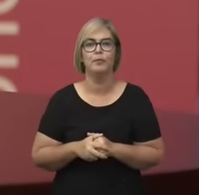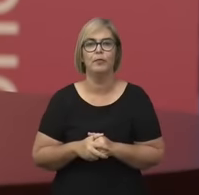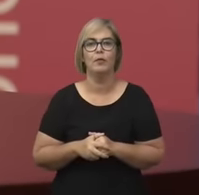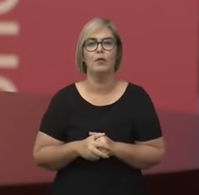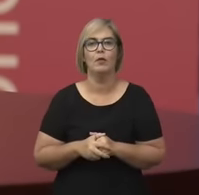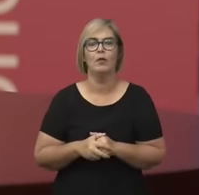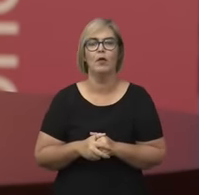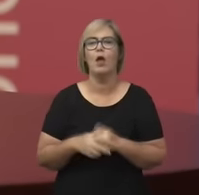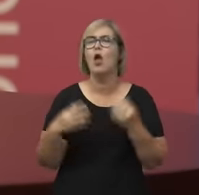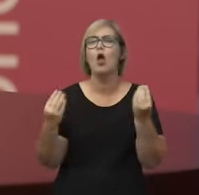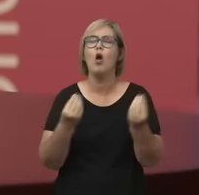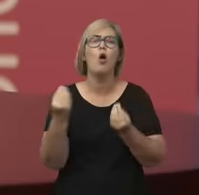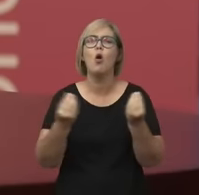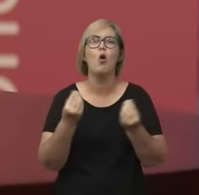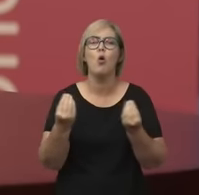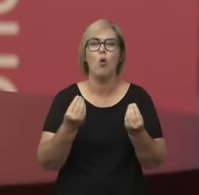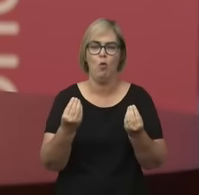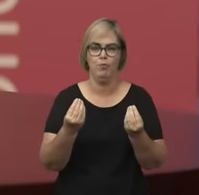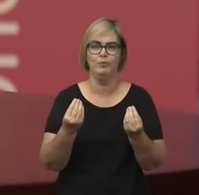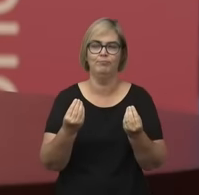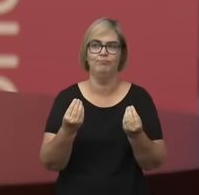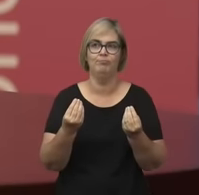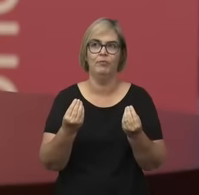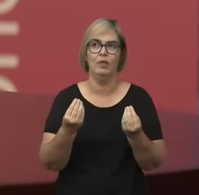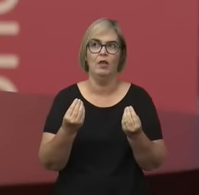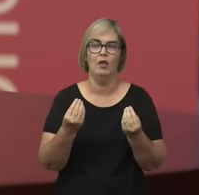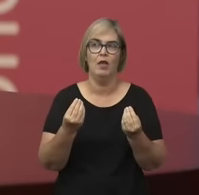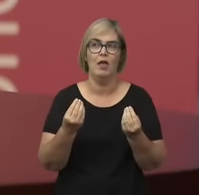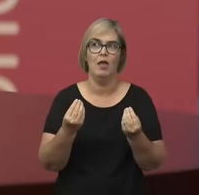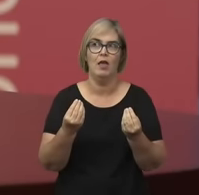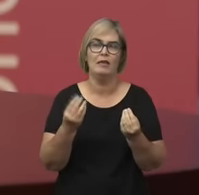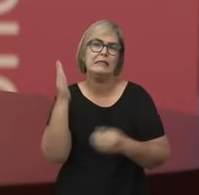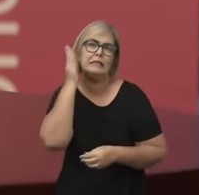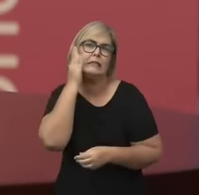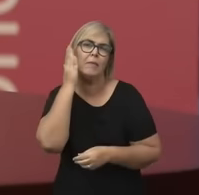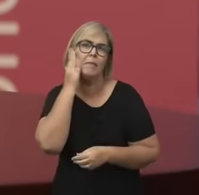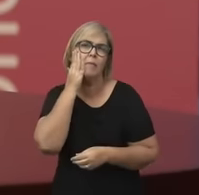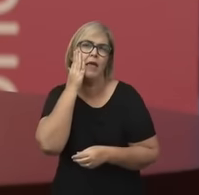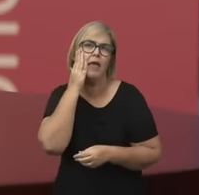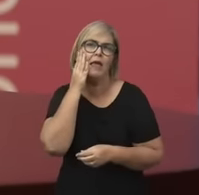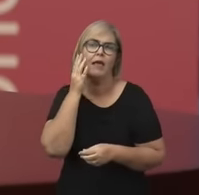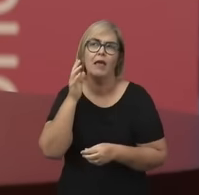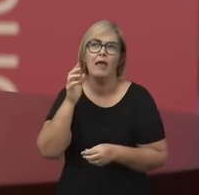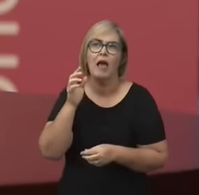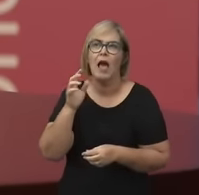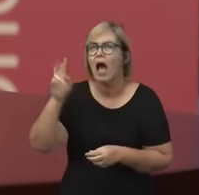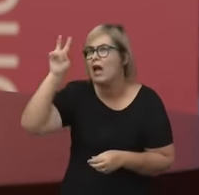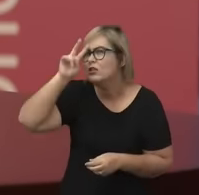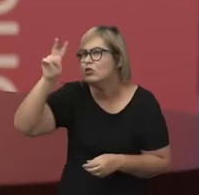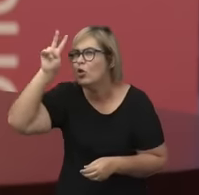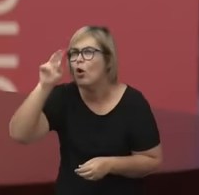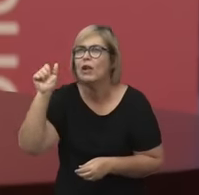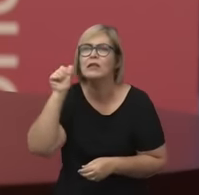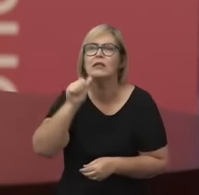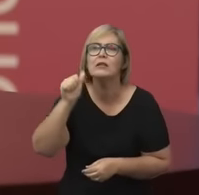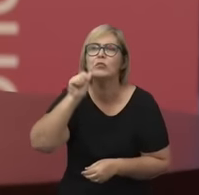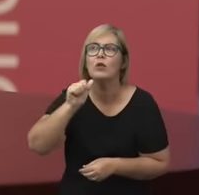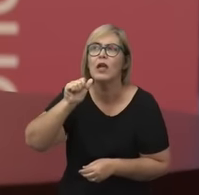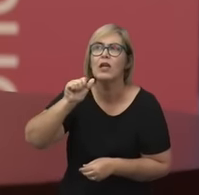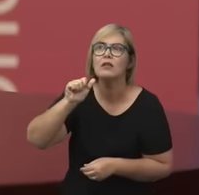Como ouvir as vozes de mulheres filósofas, se elas foram silenciadas?